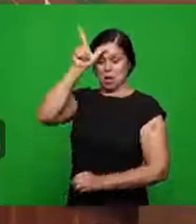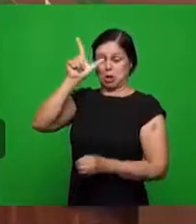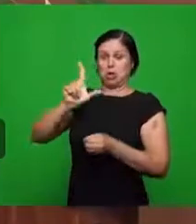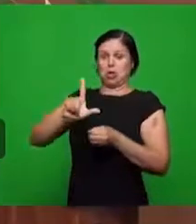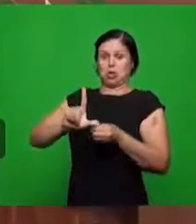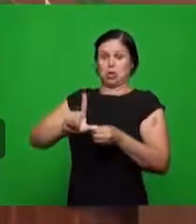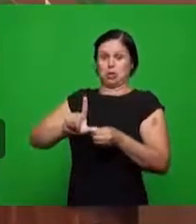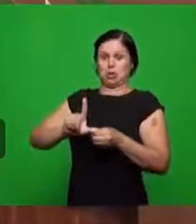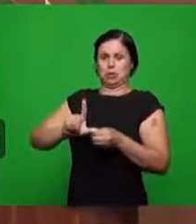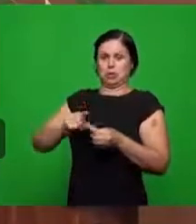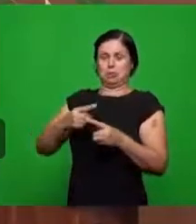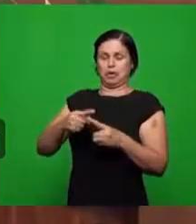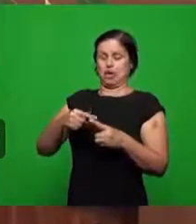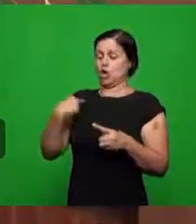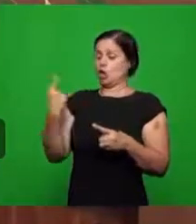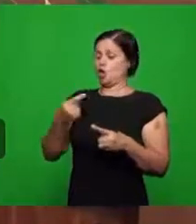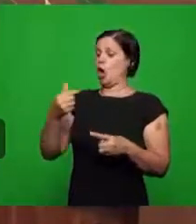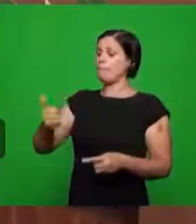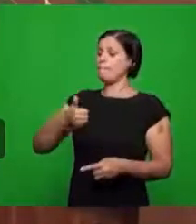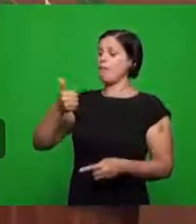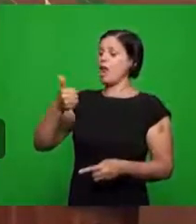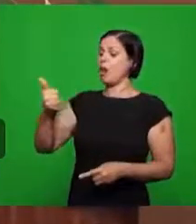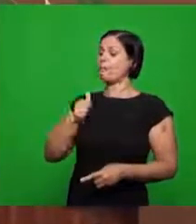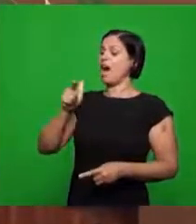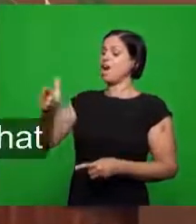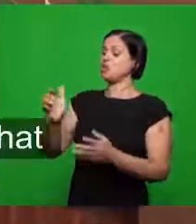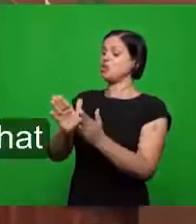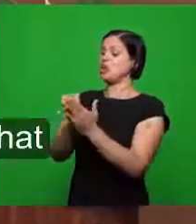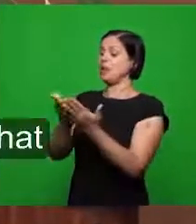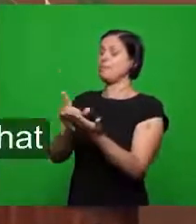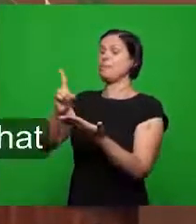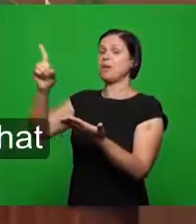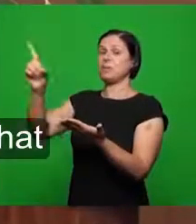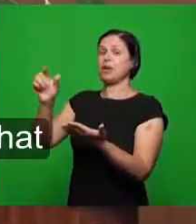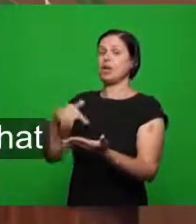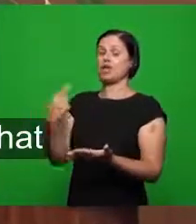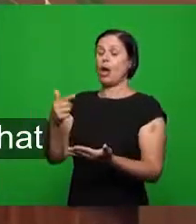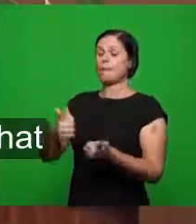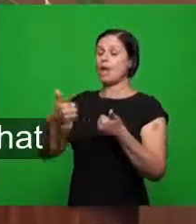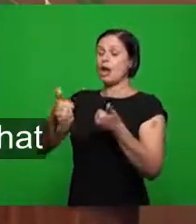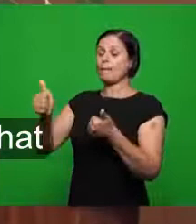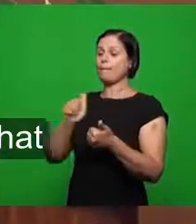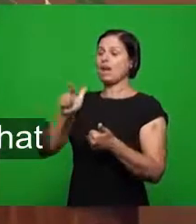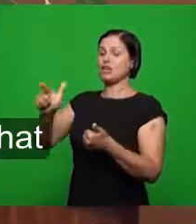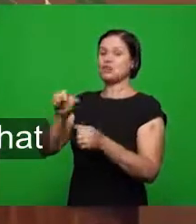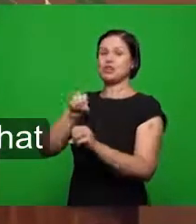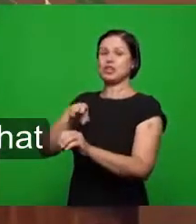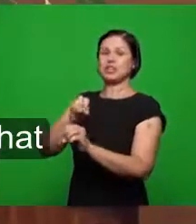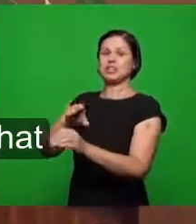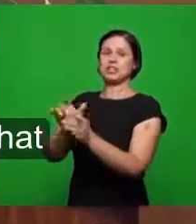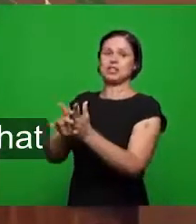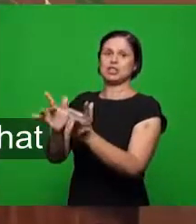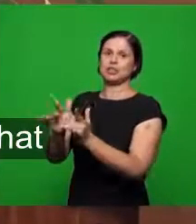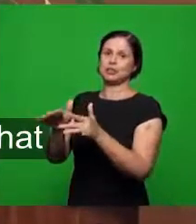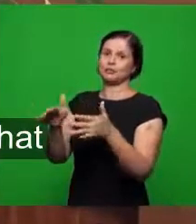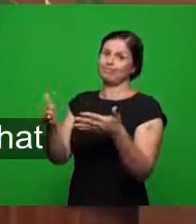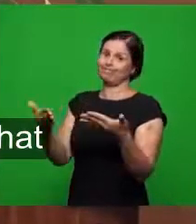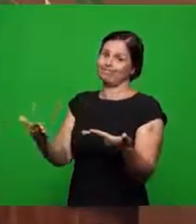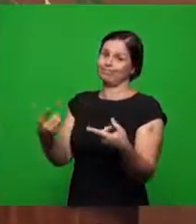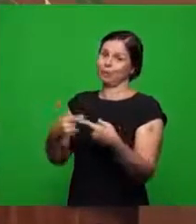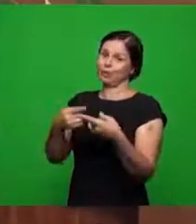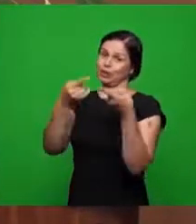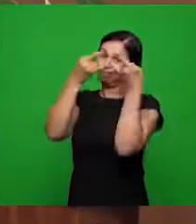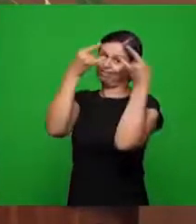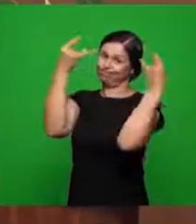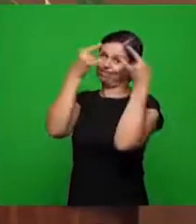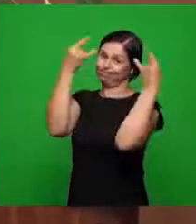do que a bíblia que era melhor do que o ensino de jesus e que naturalmente era do interesse daquele